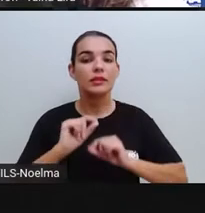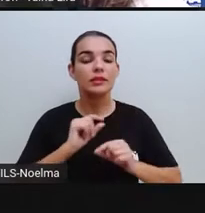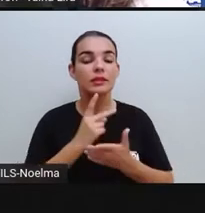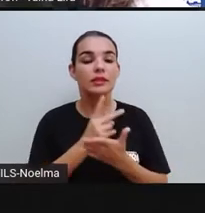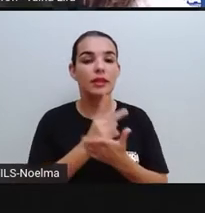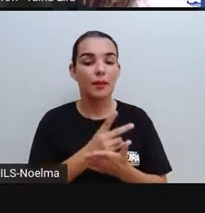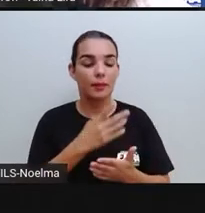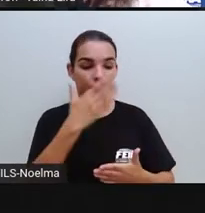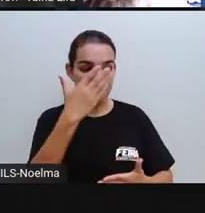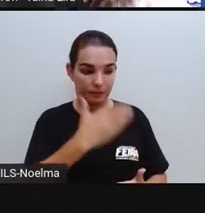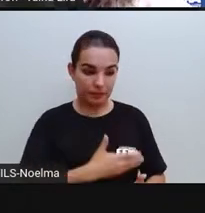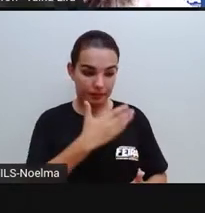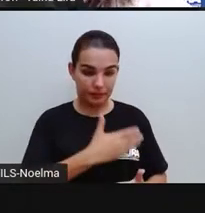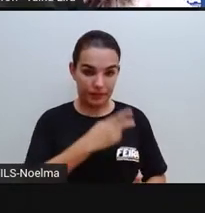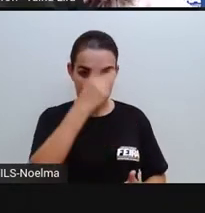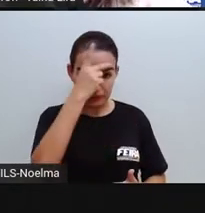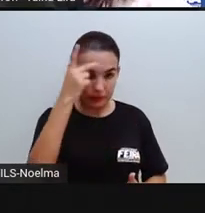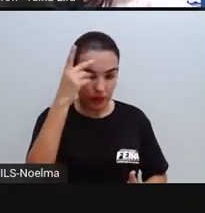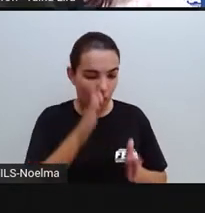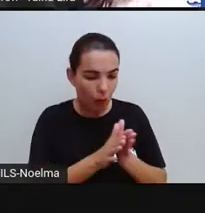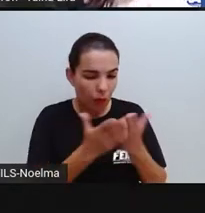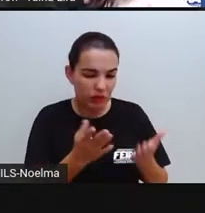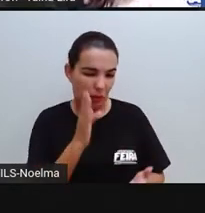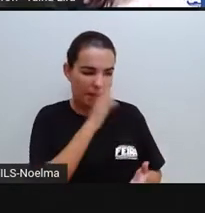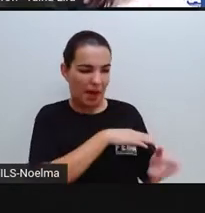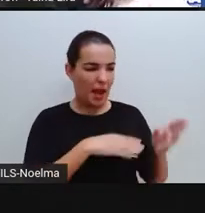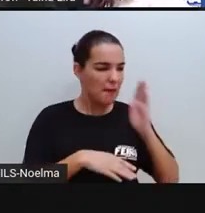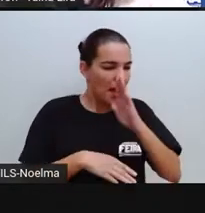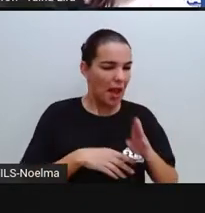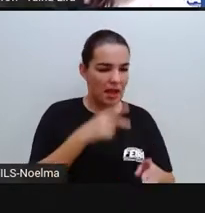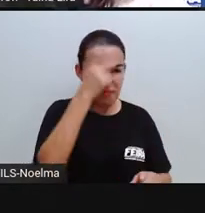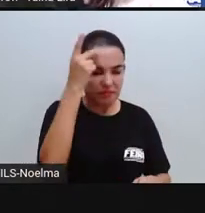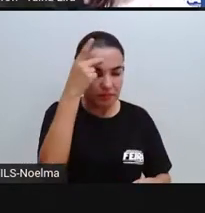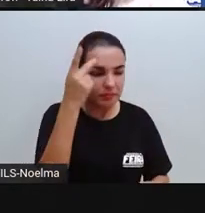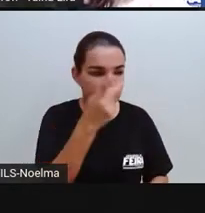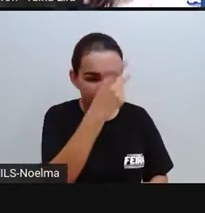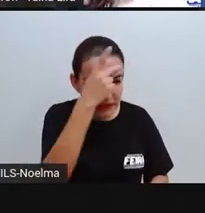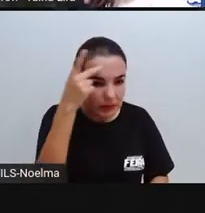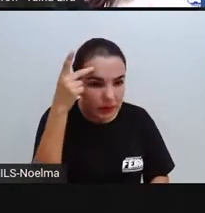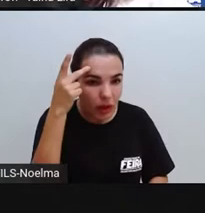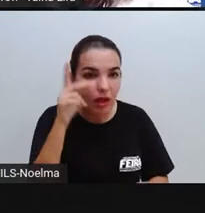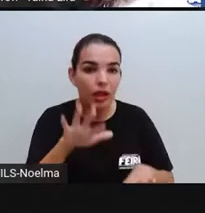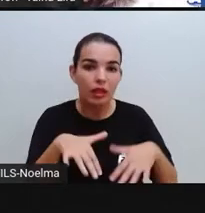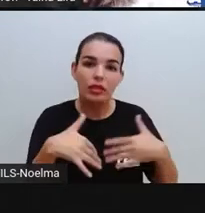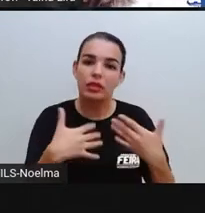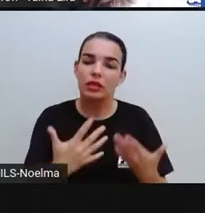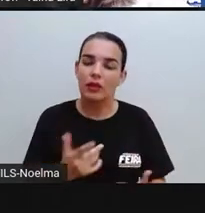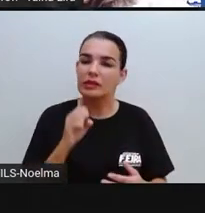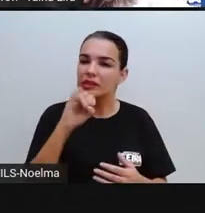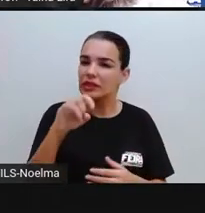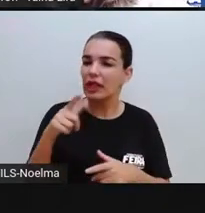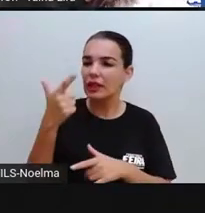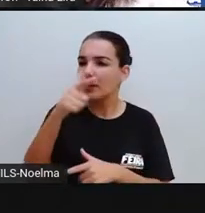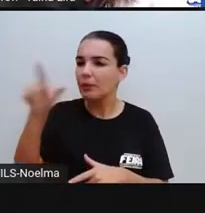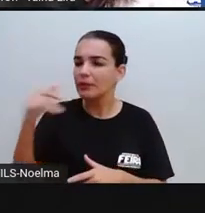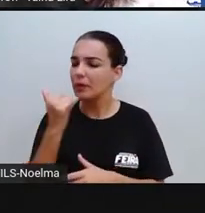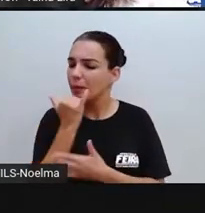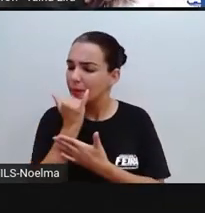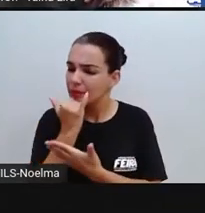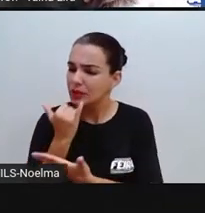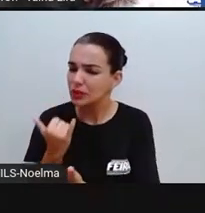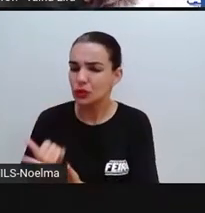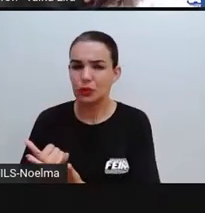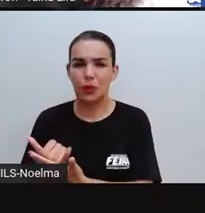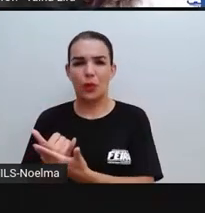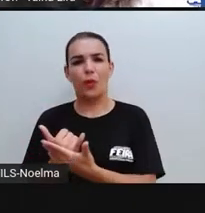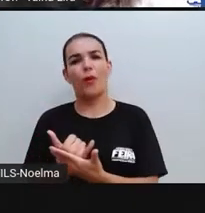apagar. Quando magoamos com nossas ações ou com nossas palavras, mesmo tentando consertar o erro,